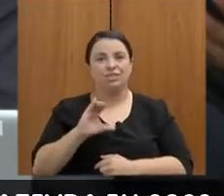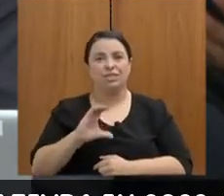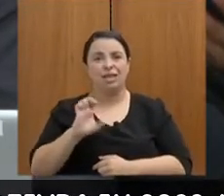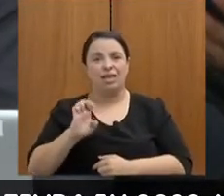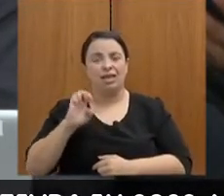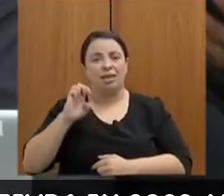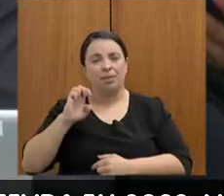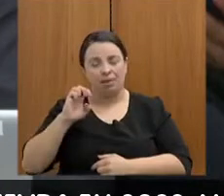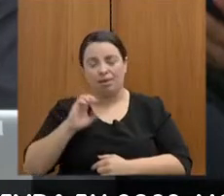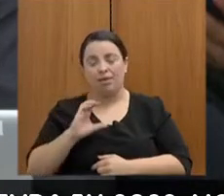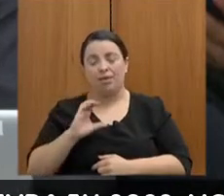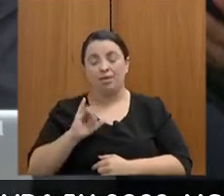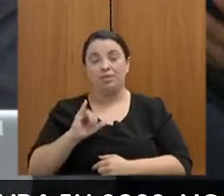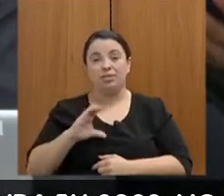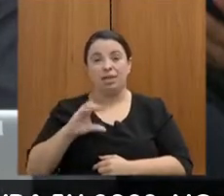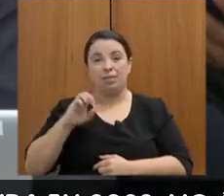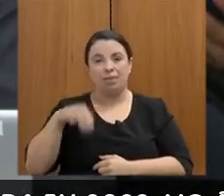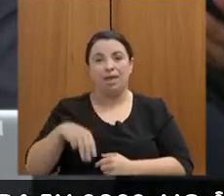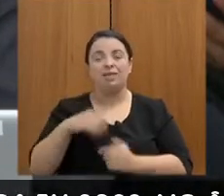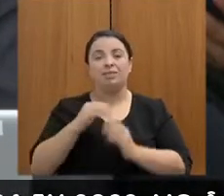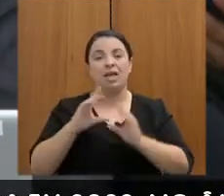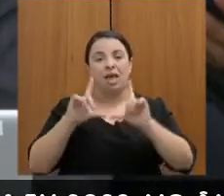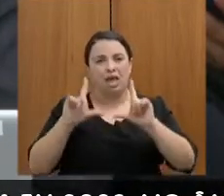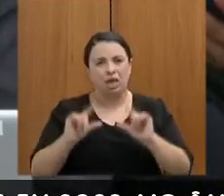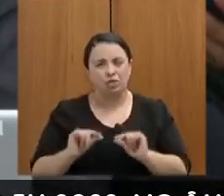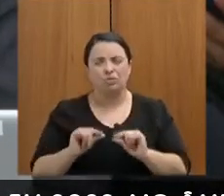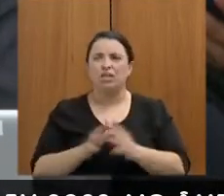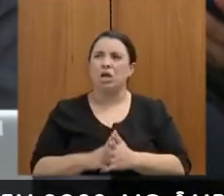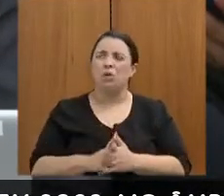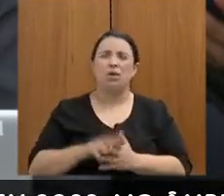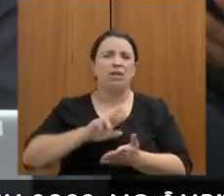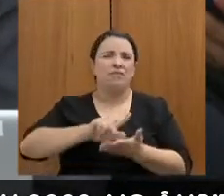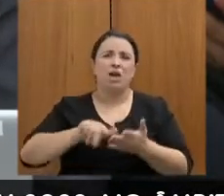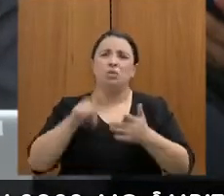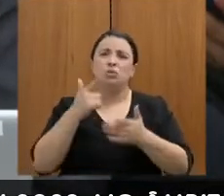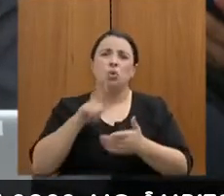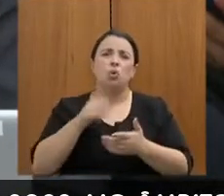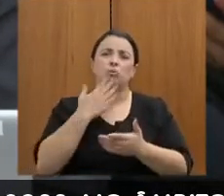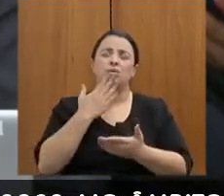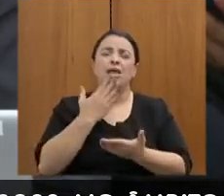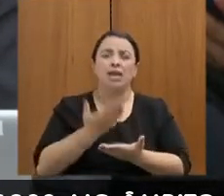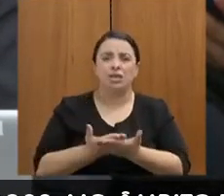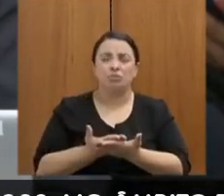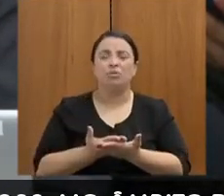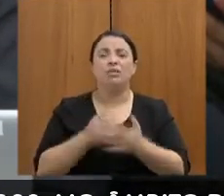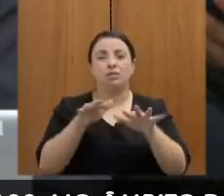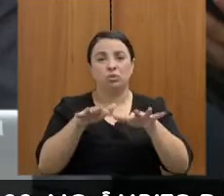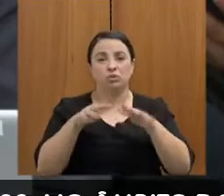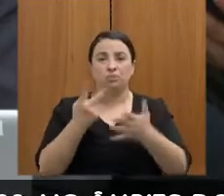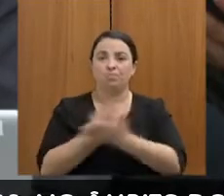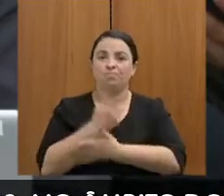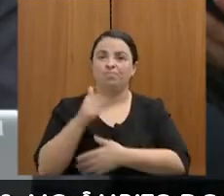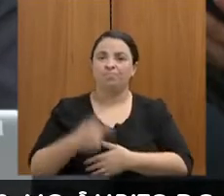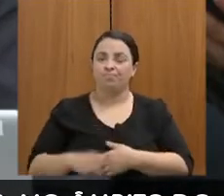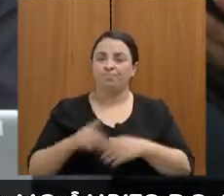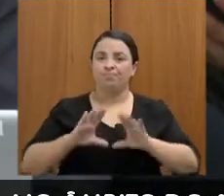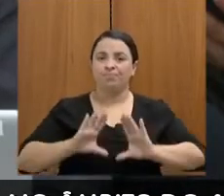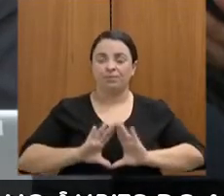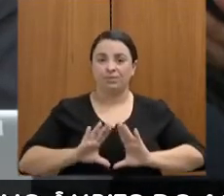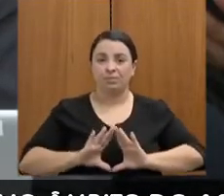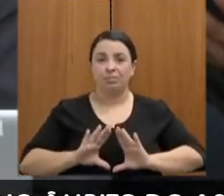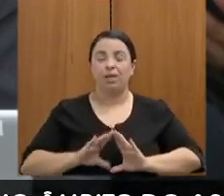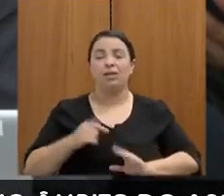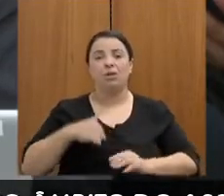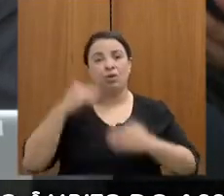arrecadado de fato, enfim, vários outros requerimentos aqui, audiências que a gente sempre faz. Agradeço, inclusive, o nome do